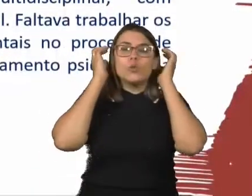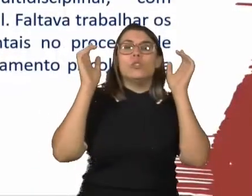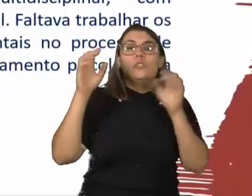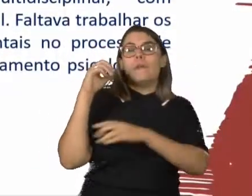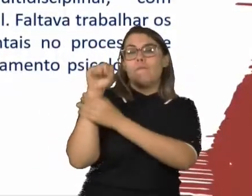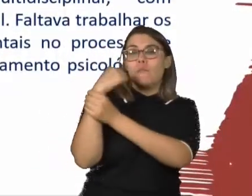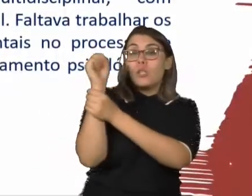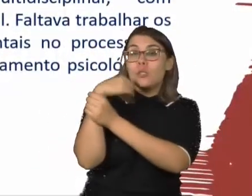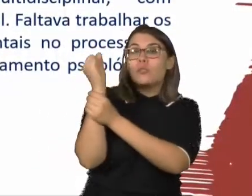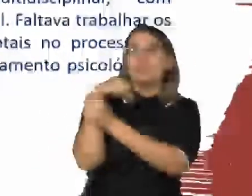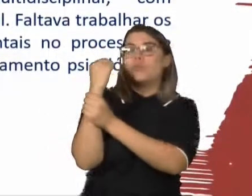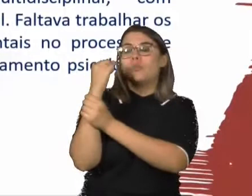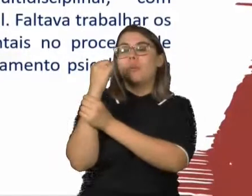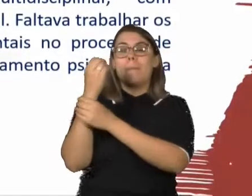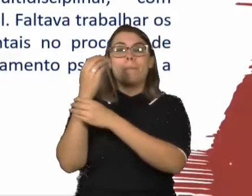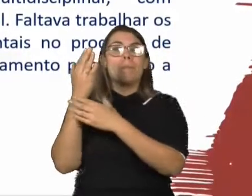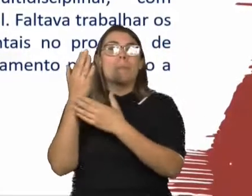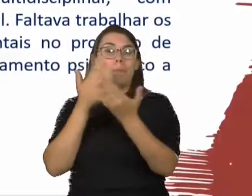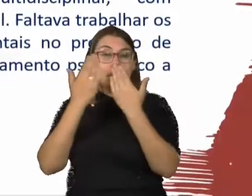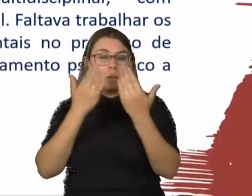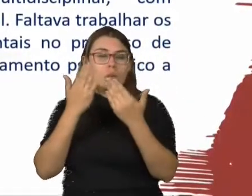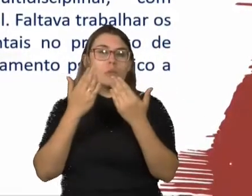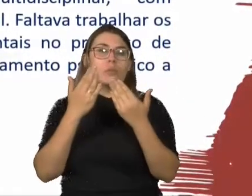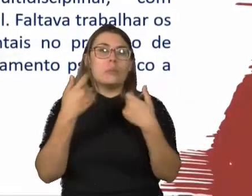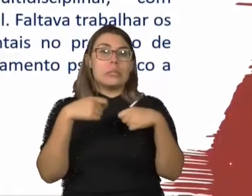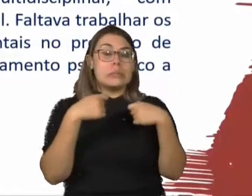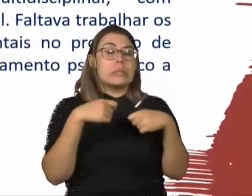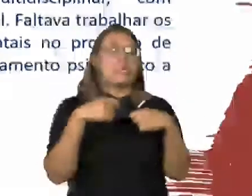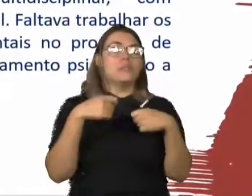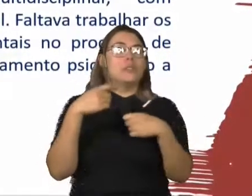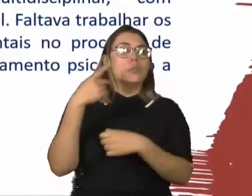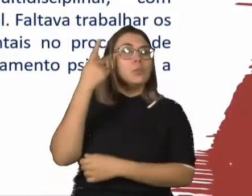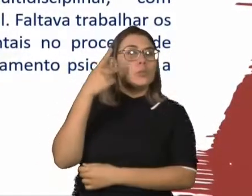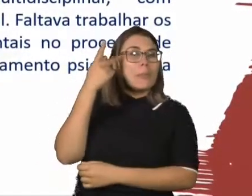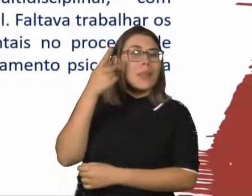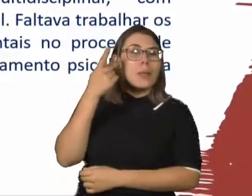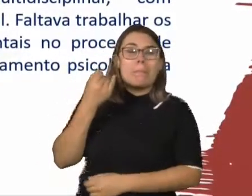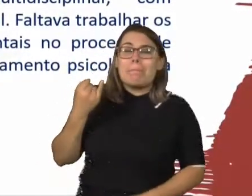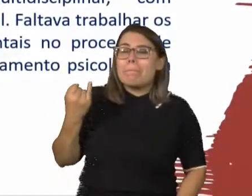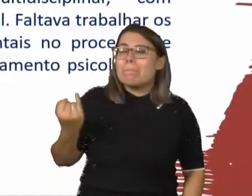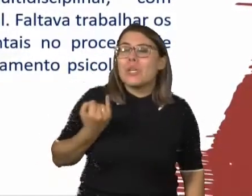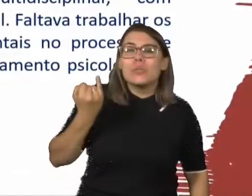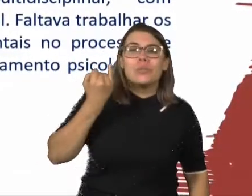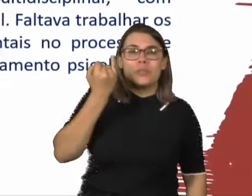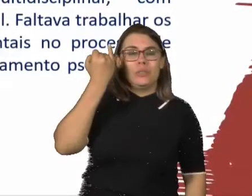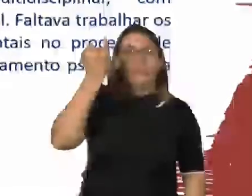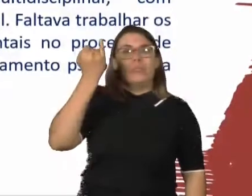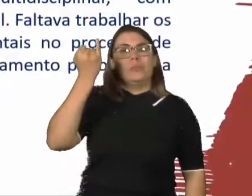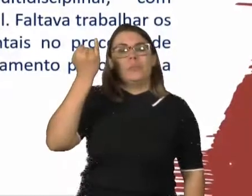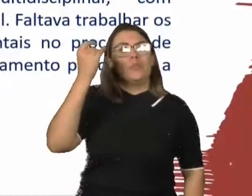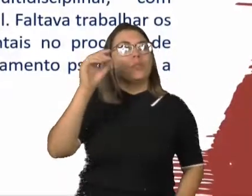terapia ocupacional. Faltava trabalhar os aspectos psicológicos, aspectos esses fundamentais no processo de